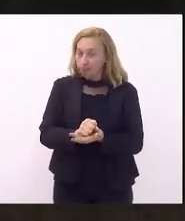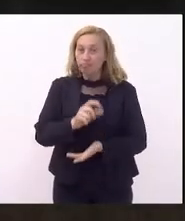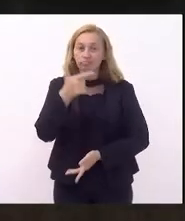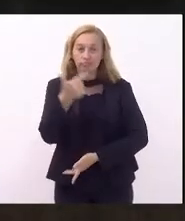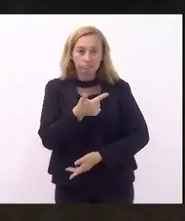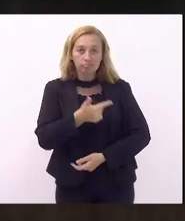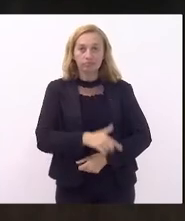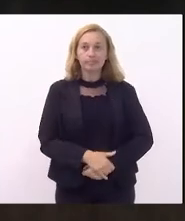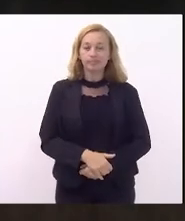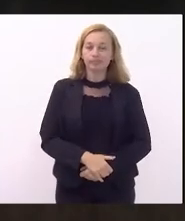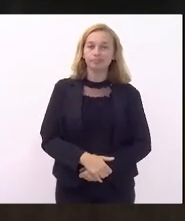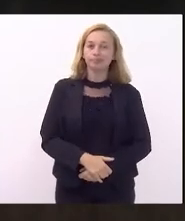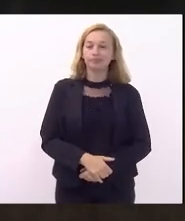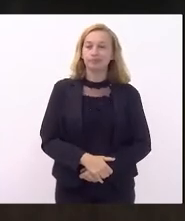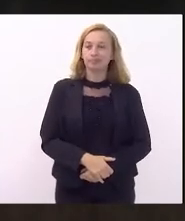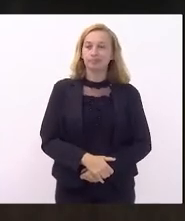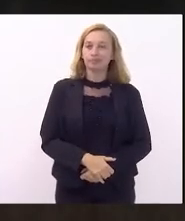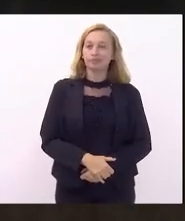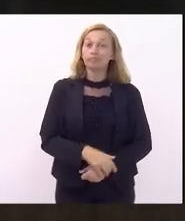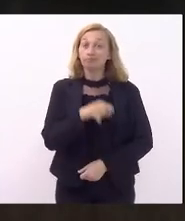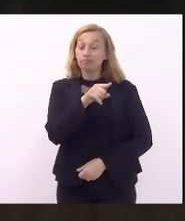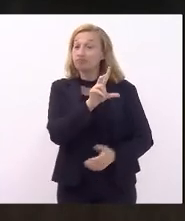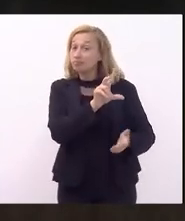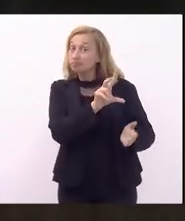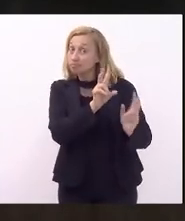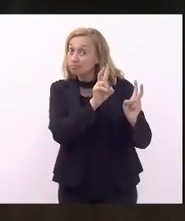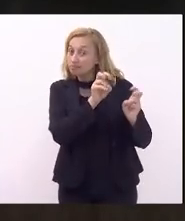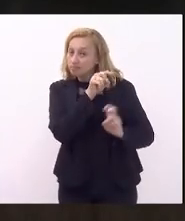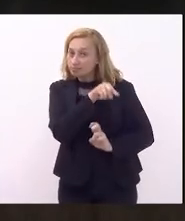lugar, destacar que essa matéria,